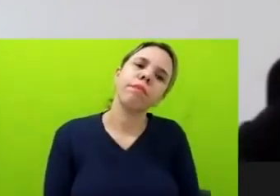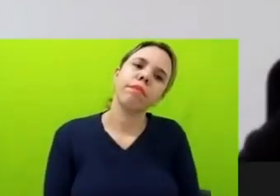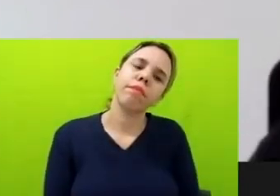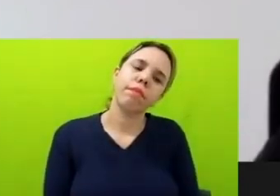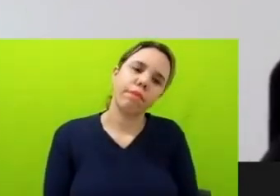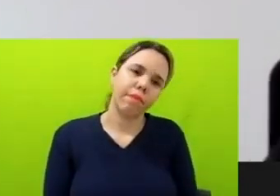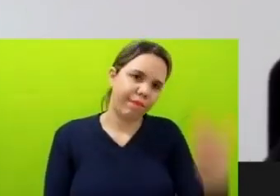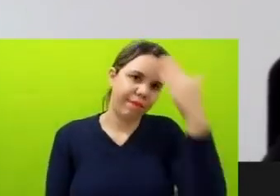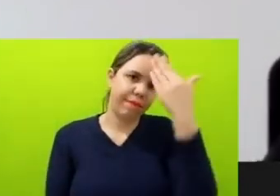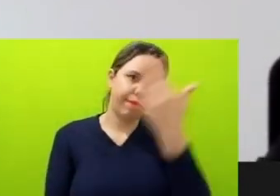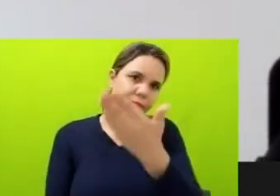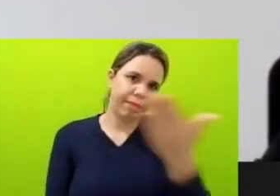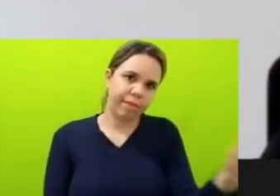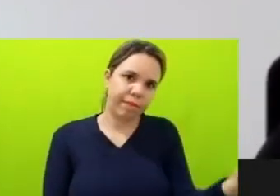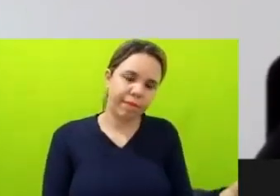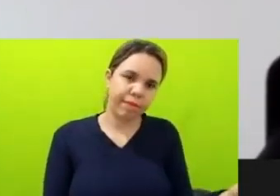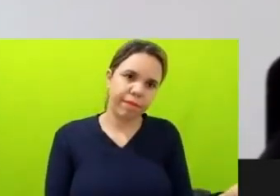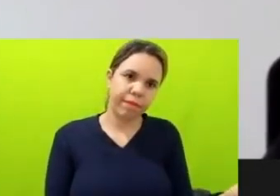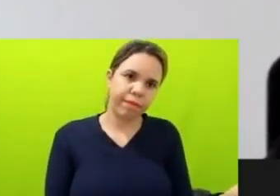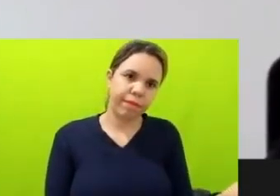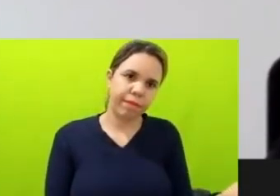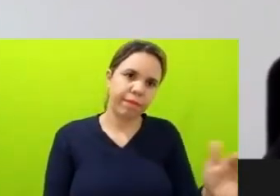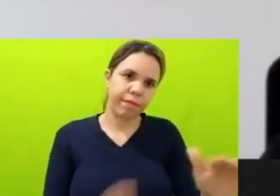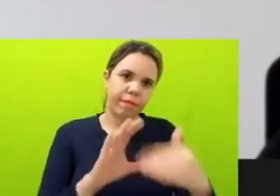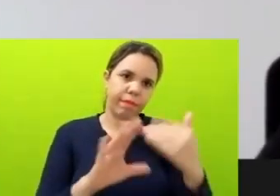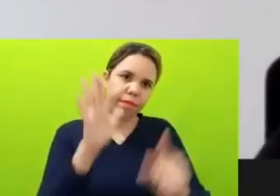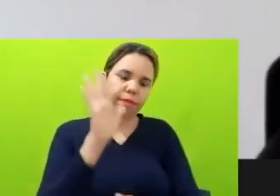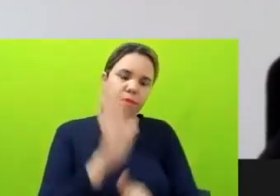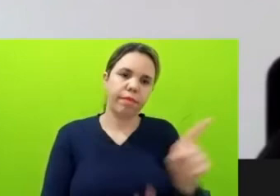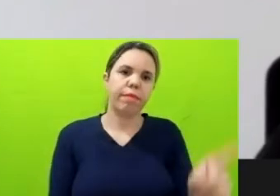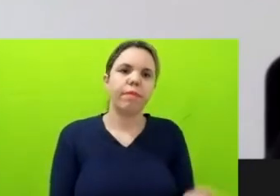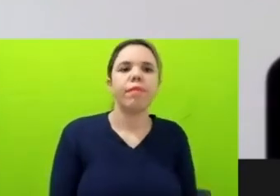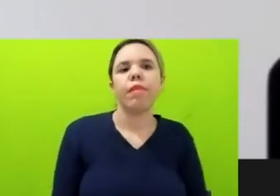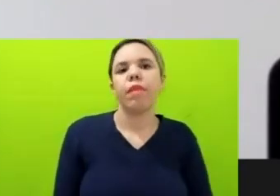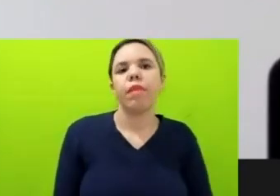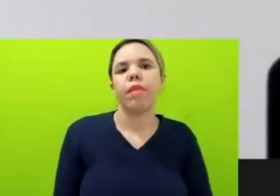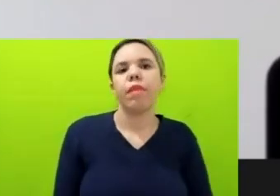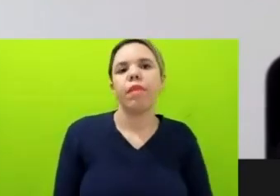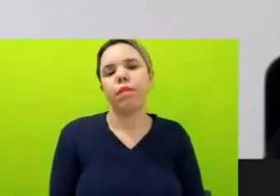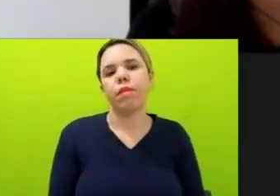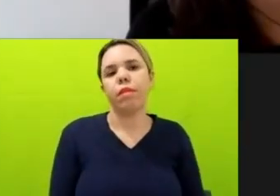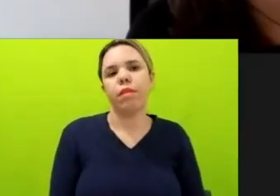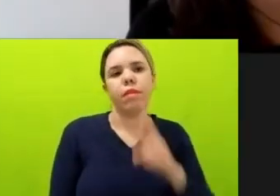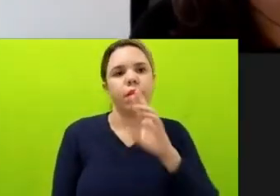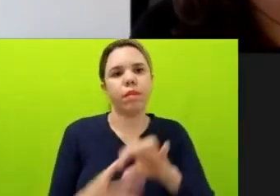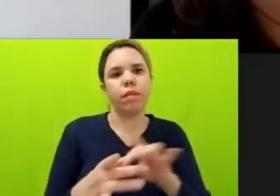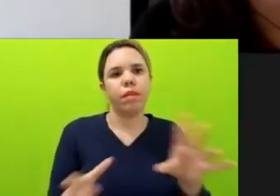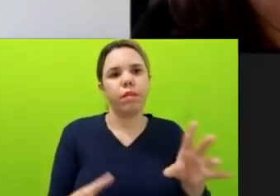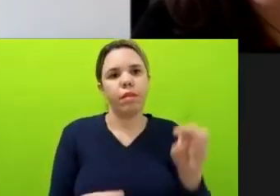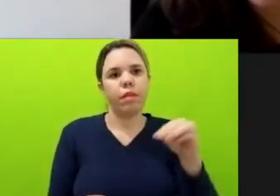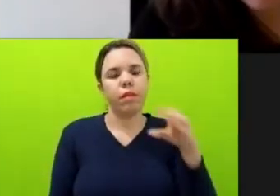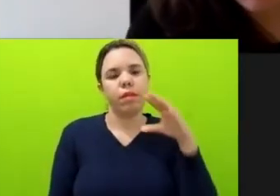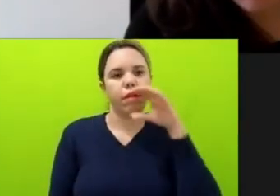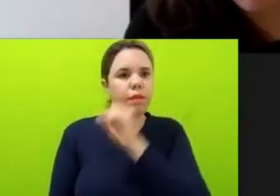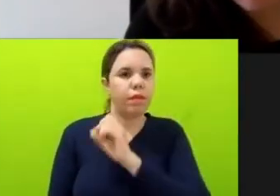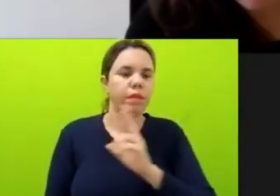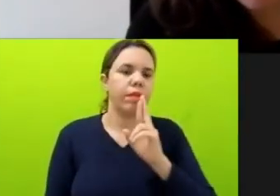Obrigada, gente. Nesse Inter a gente recebeu uma pergunta, queria checar com vocês se vocês têm mais uns minutinhos para responder.